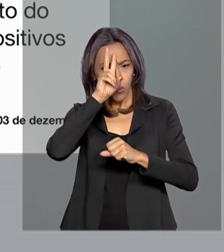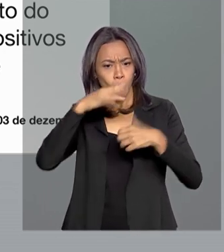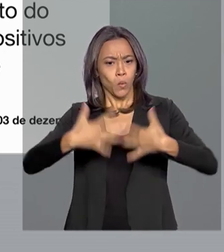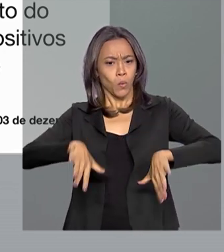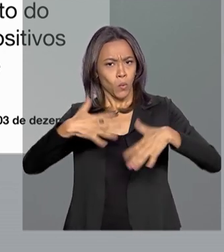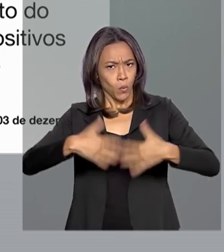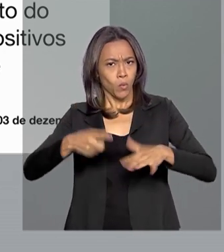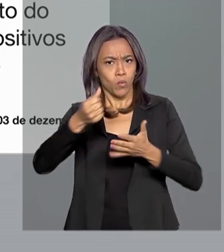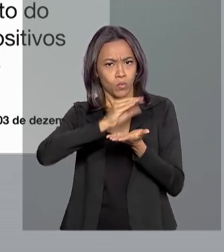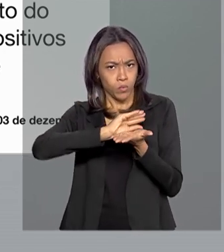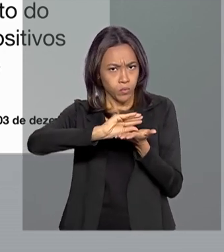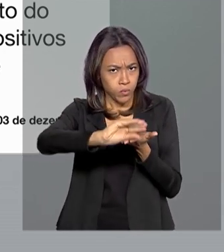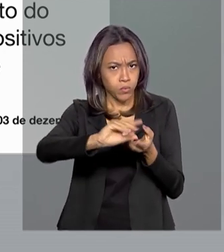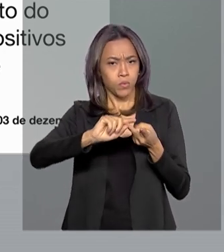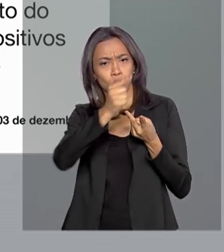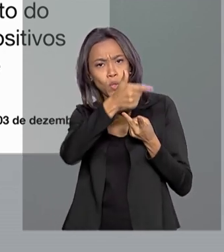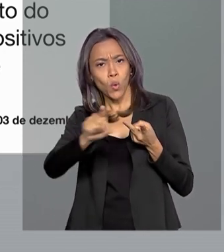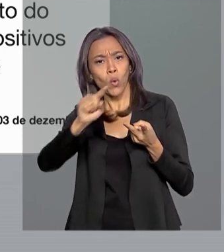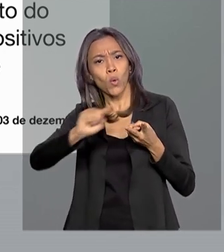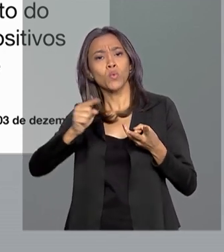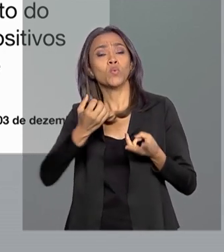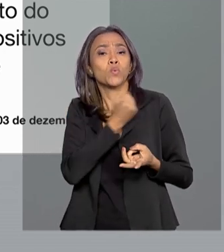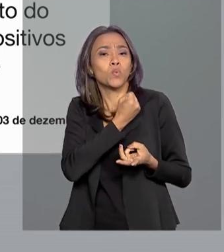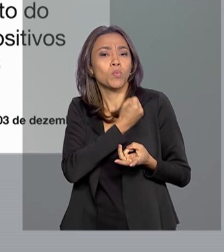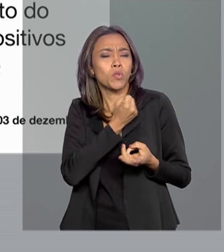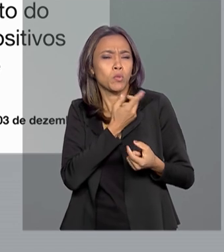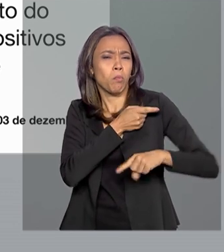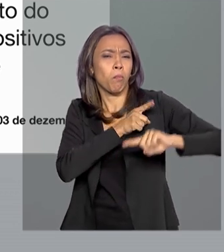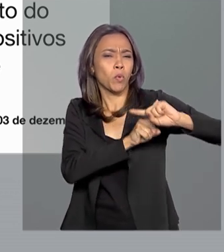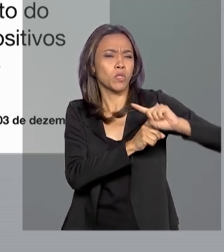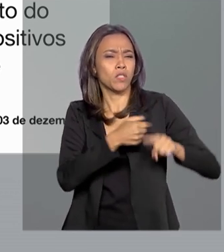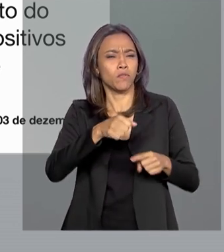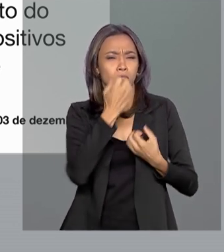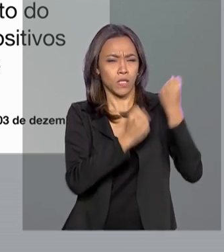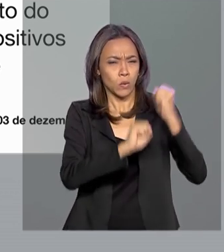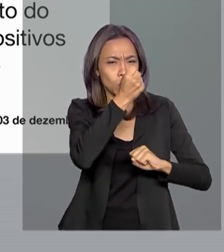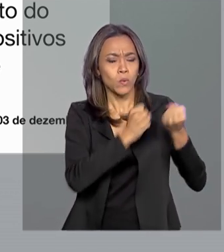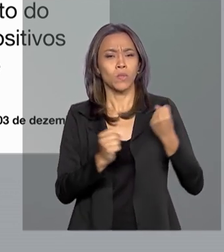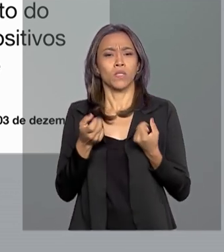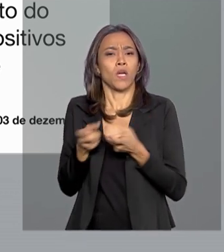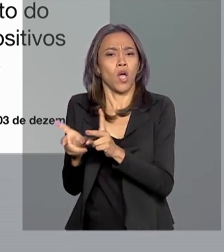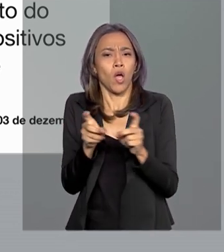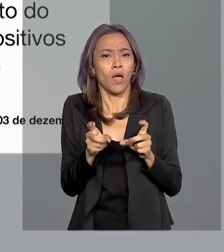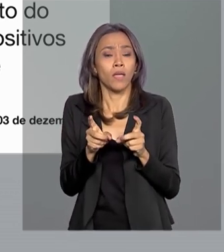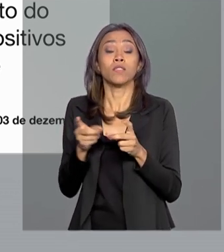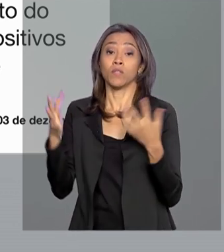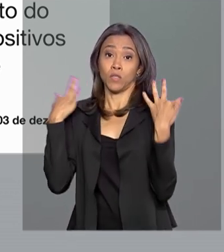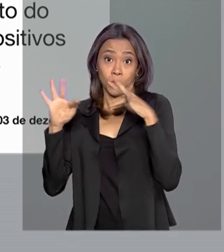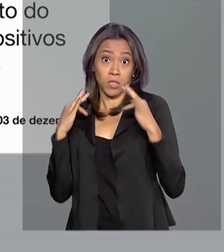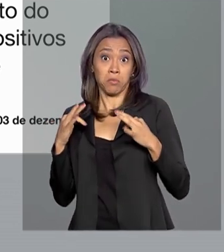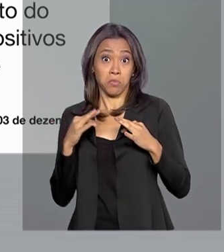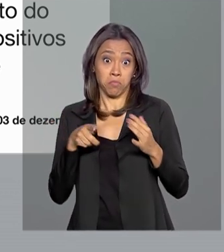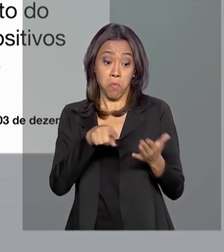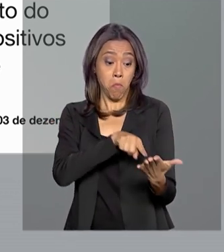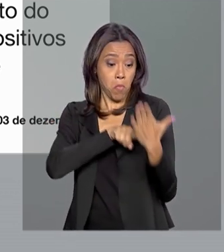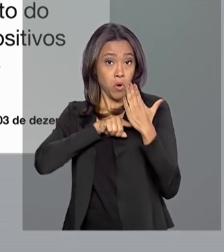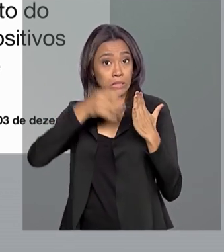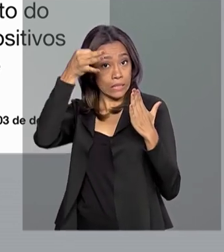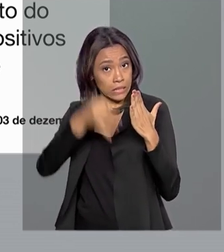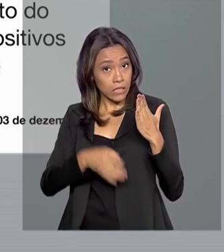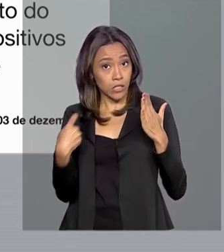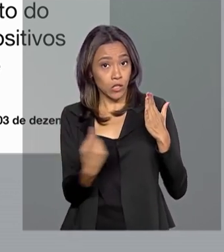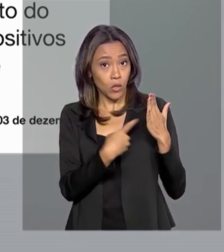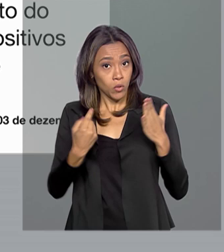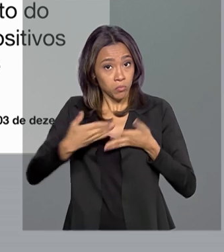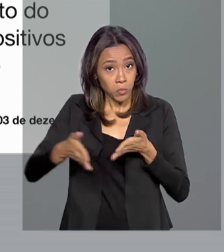investimento, entre outros números positivos da indústria, comércio e turismo, mostram a certeza de que estamos no caminho certo,